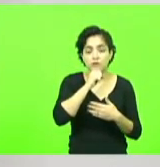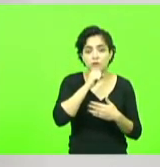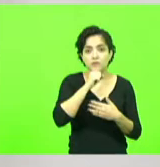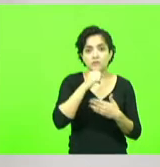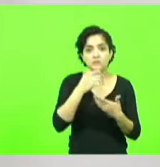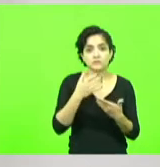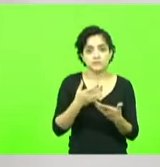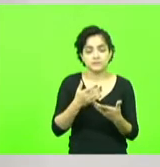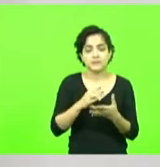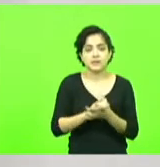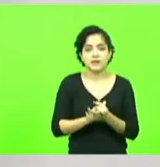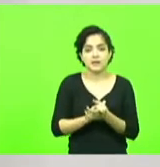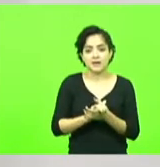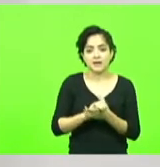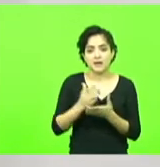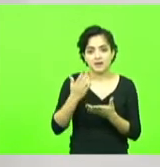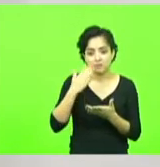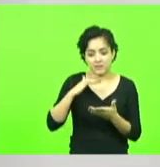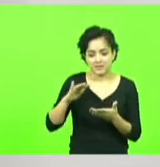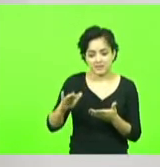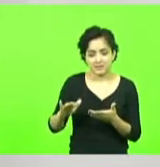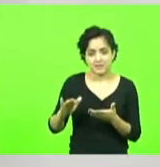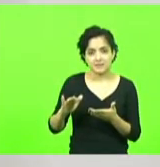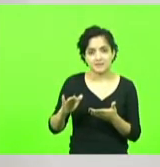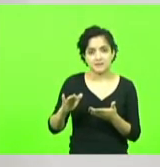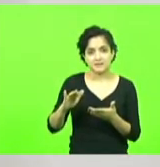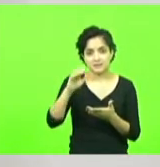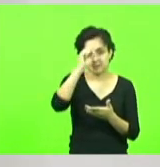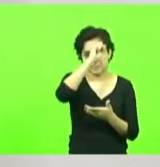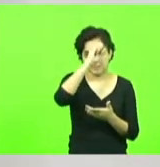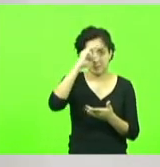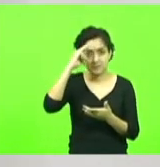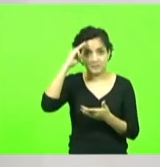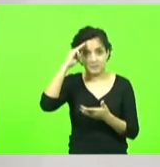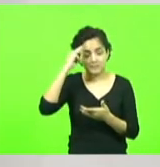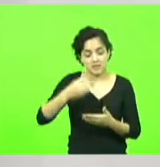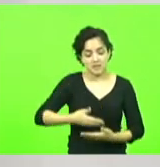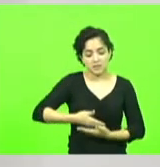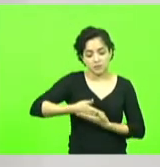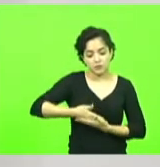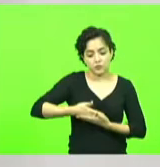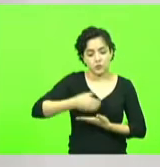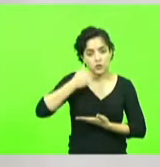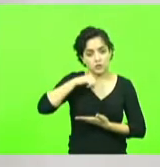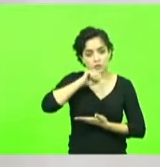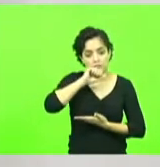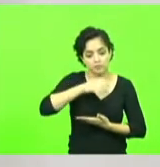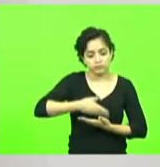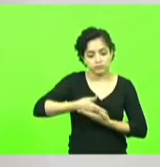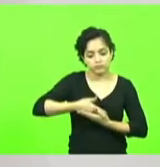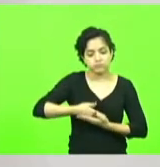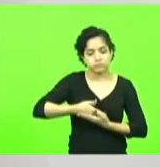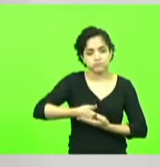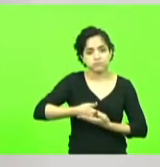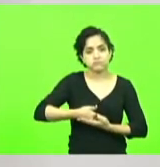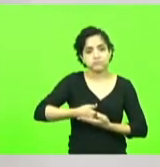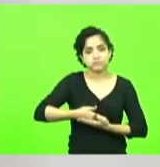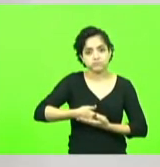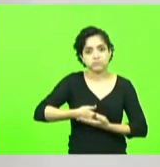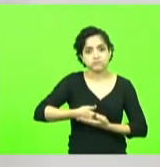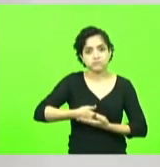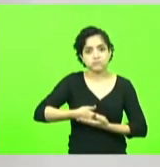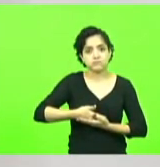lá em São Miguel do Oeste que estava no colo da mãe e passou e se